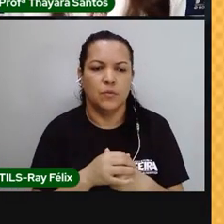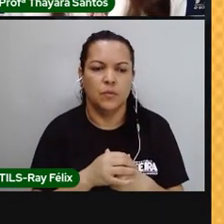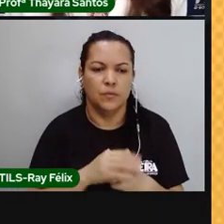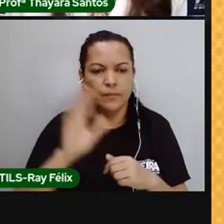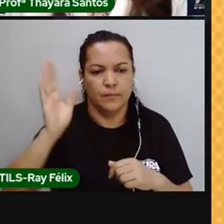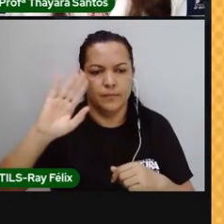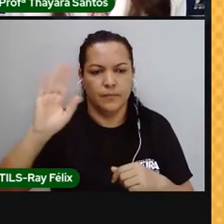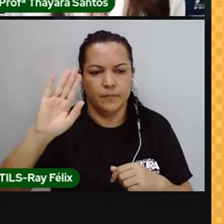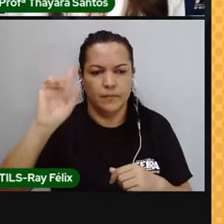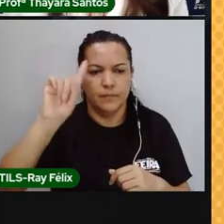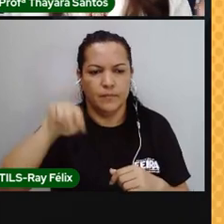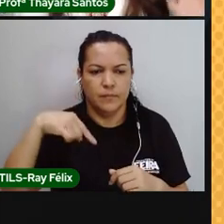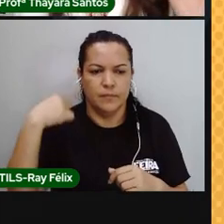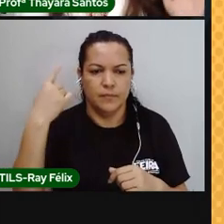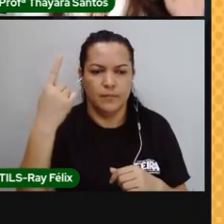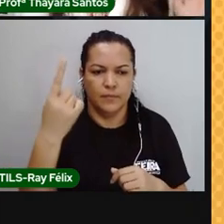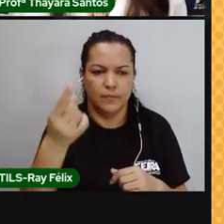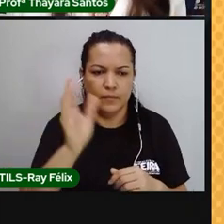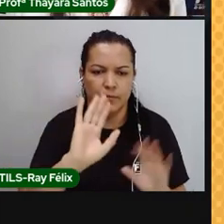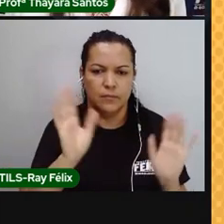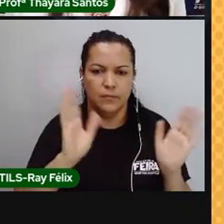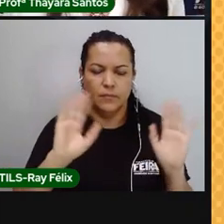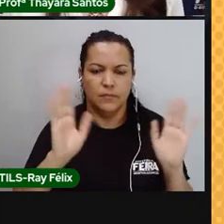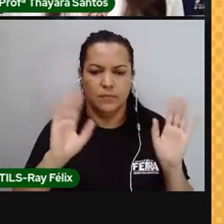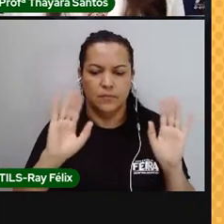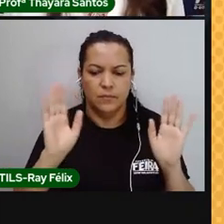até a próxima aula, pessoal. Tchau, tchau! Tchau,